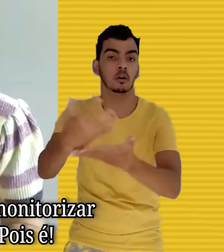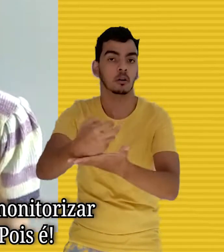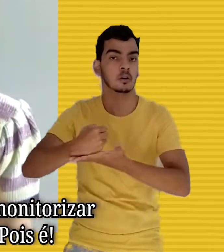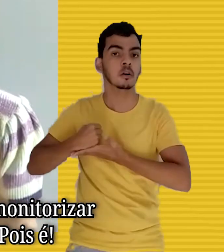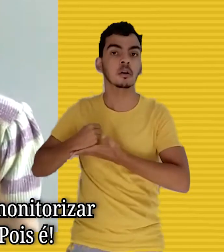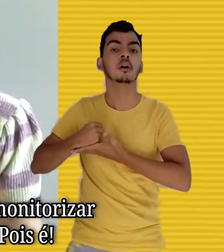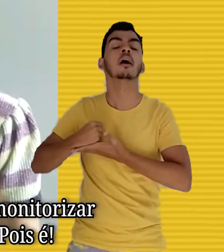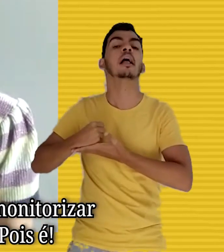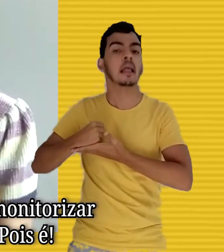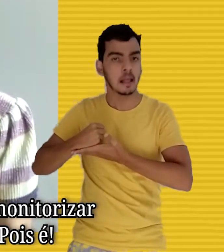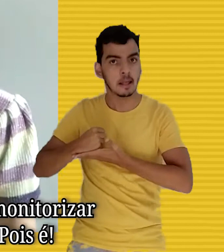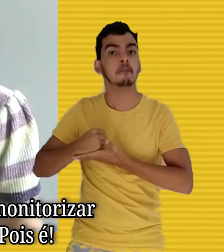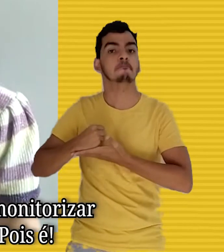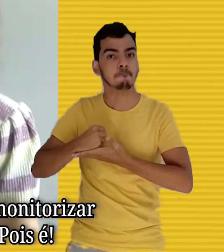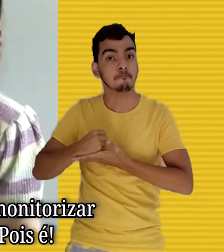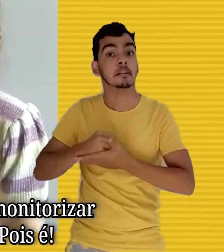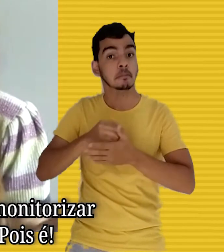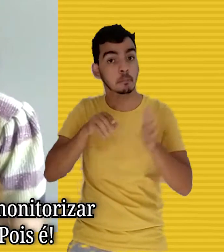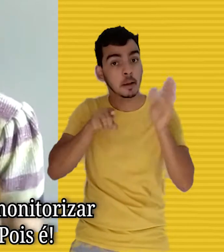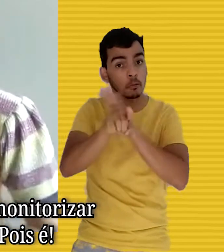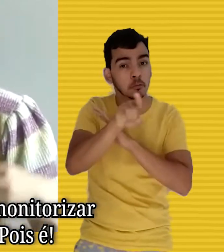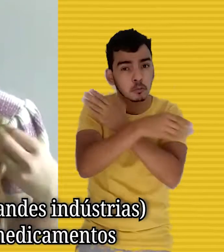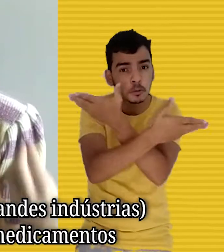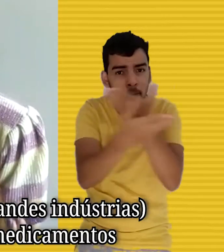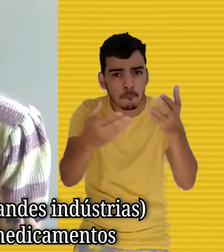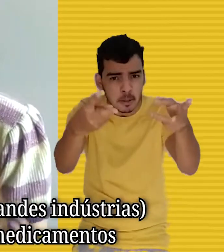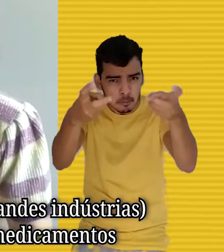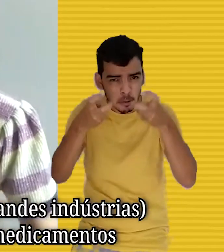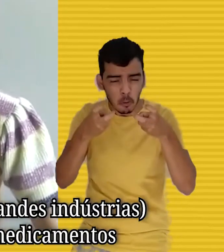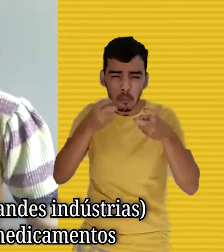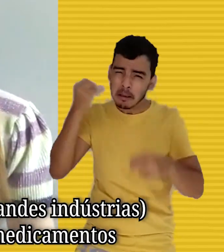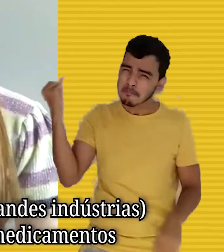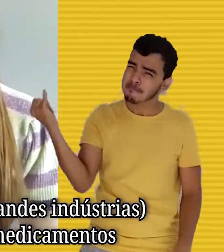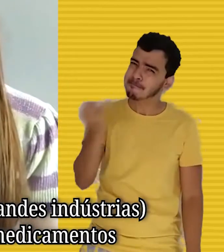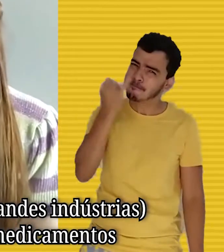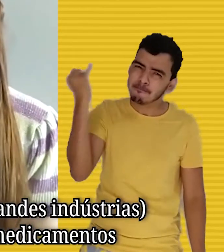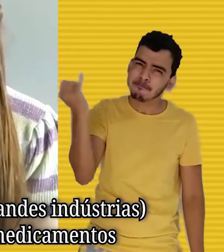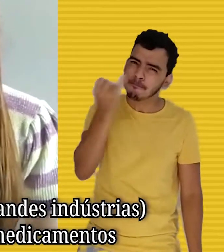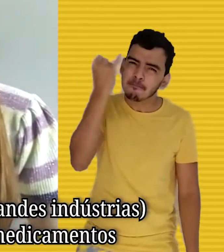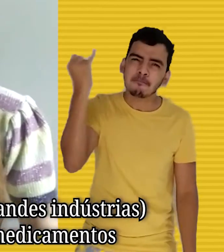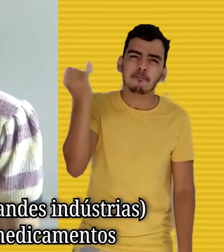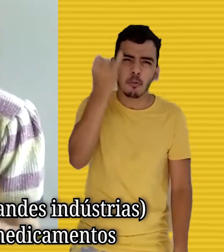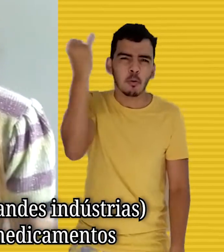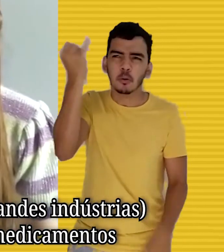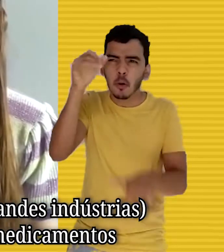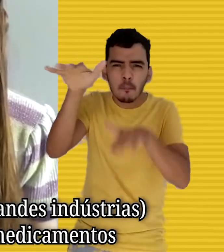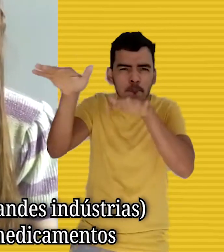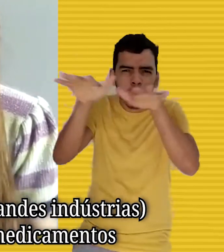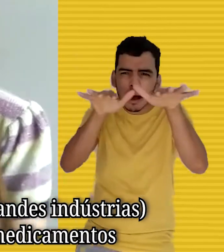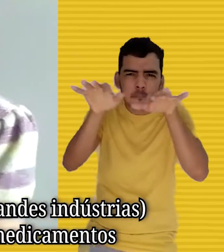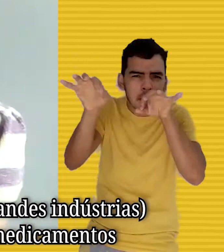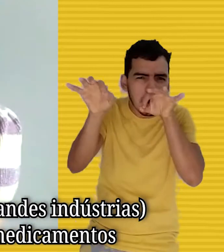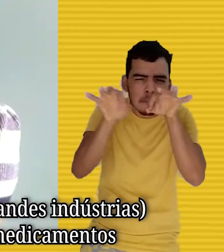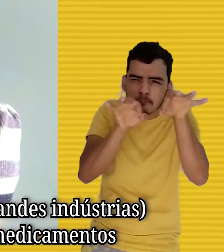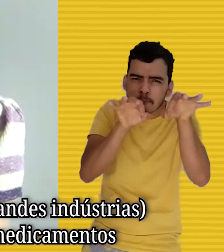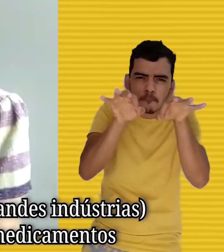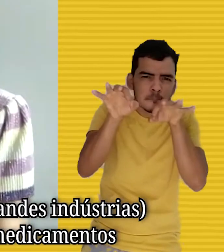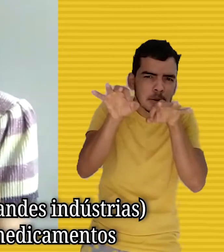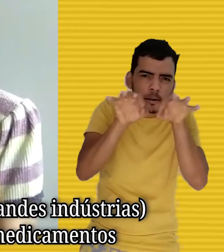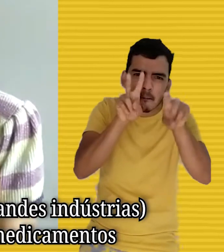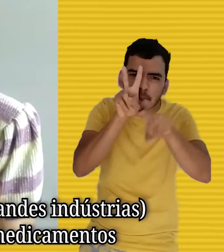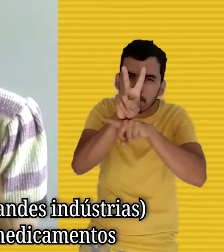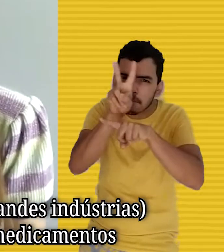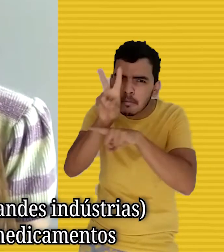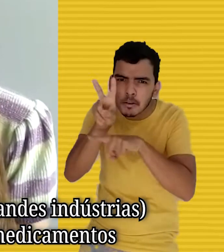o uso dos medicamentos? Pois é, por isso que as grandes empresas, grandes indústrias, devem